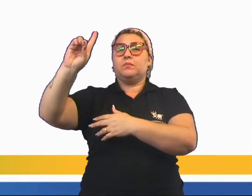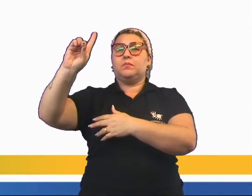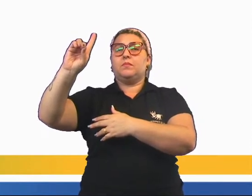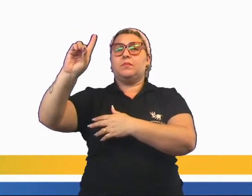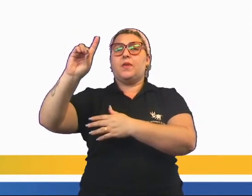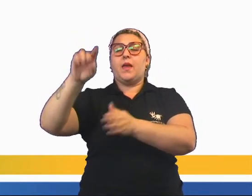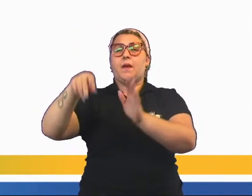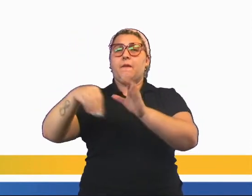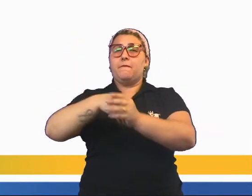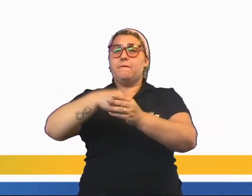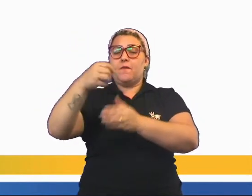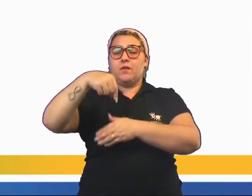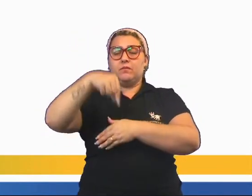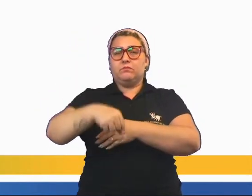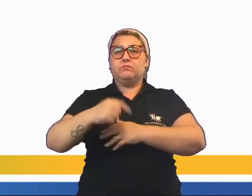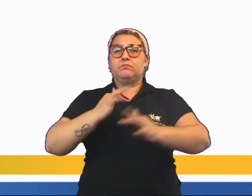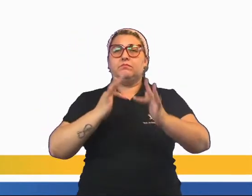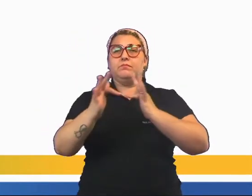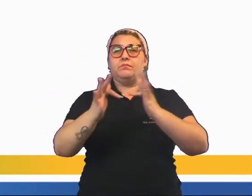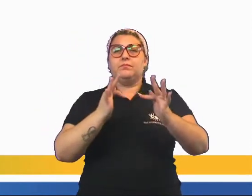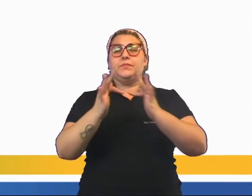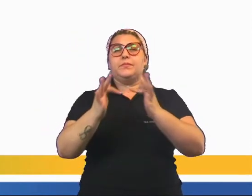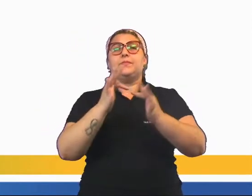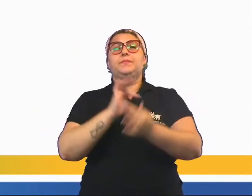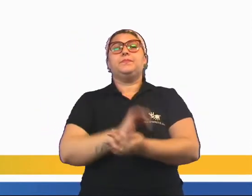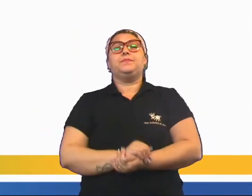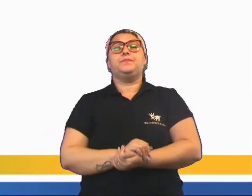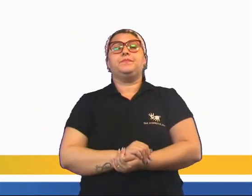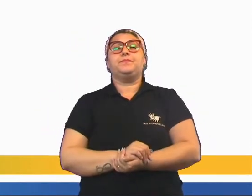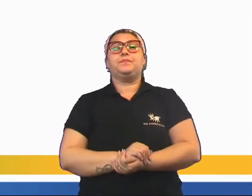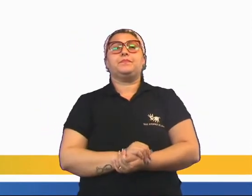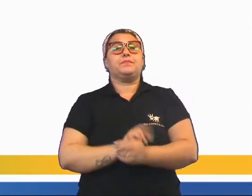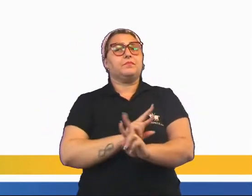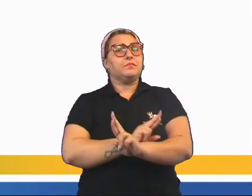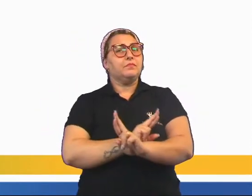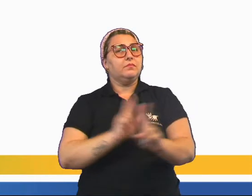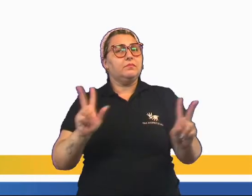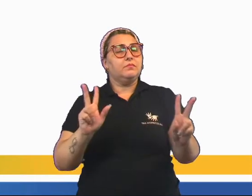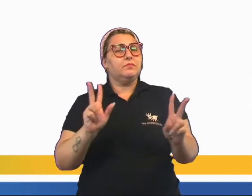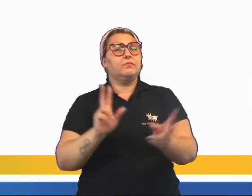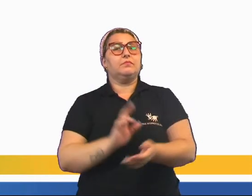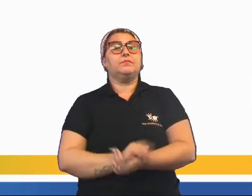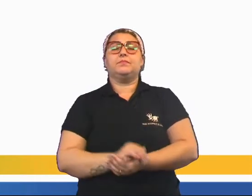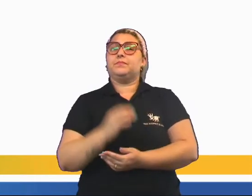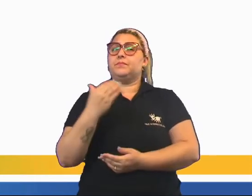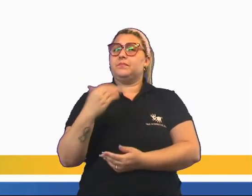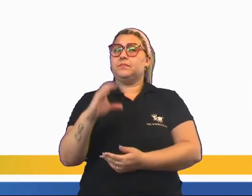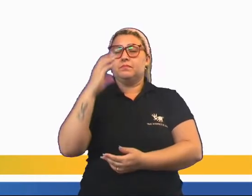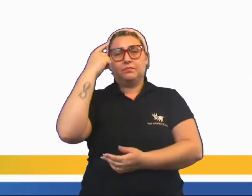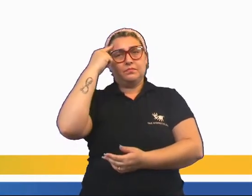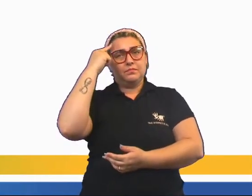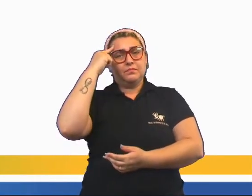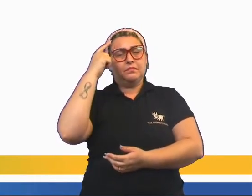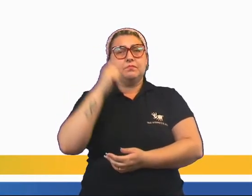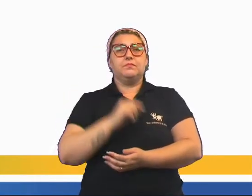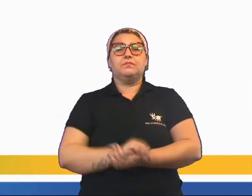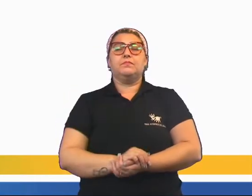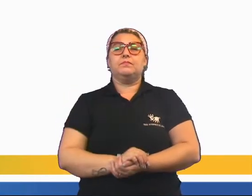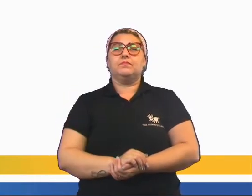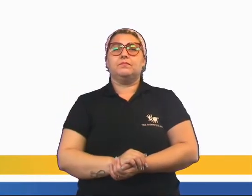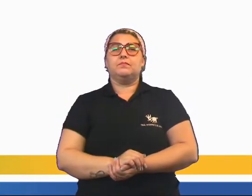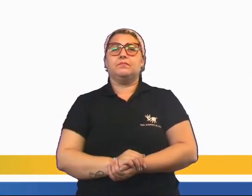mundo físico. Então, a cosmovisão da religião vai além, é diferente da cosmovisão da ciência. E a